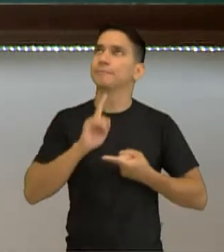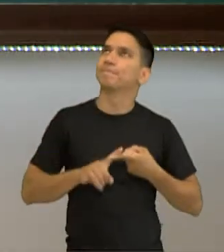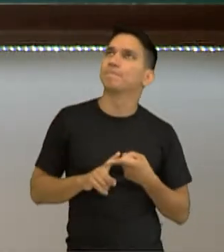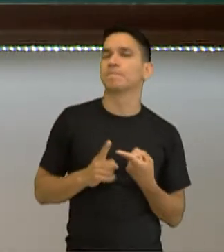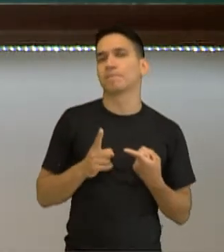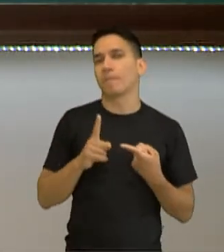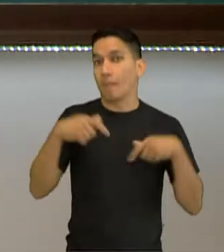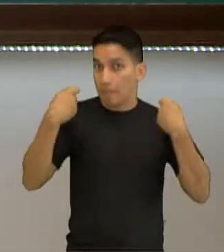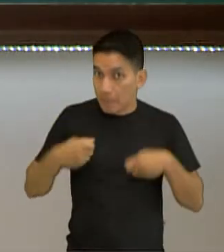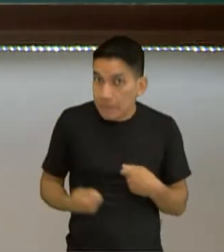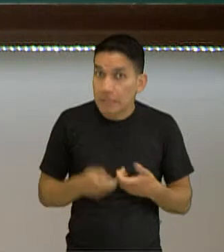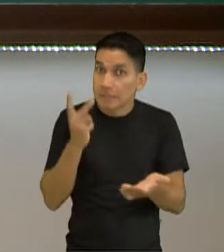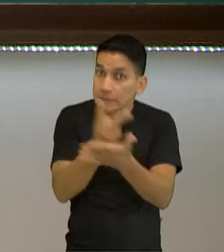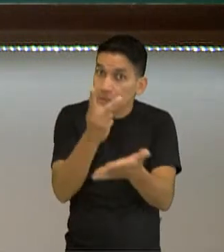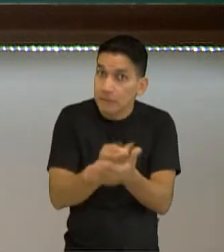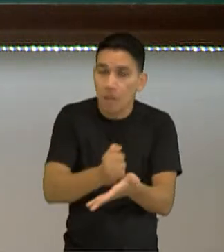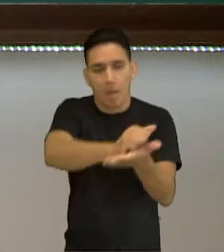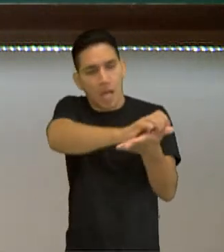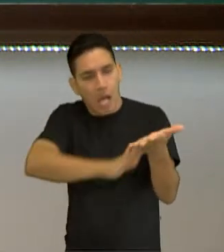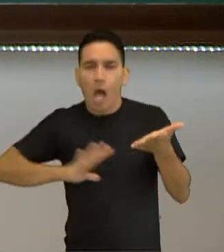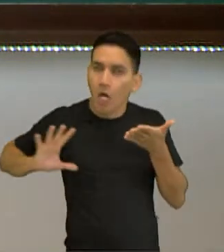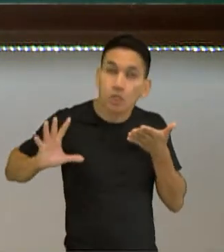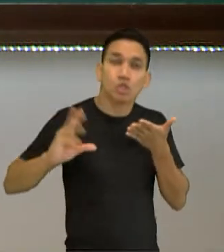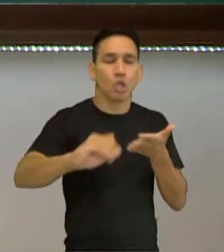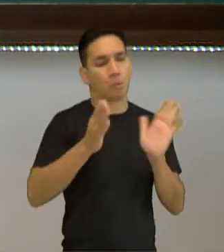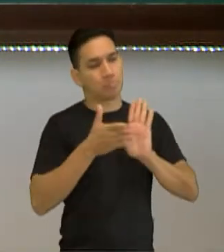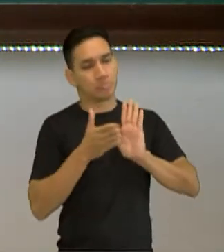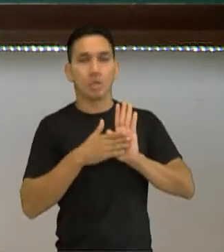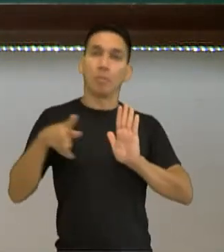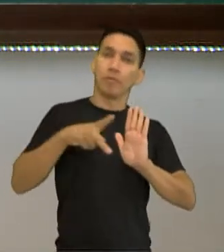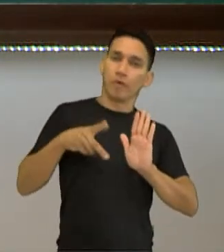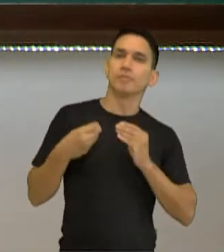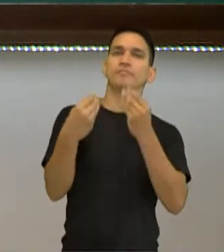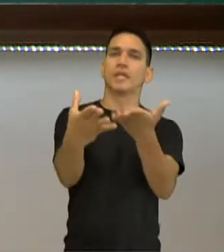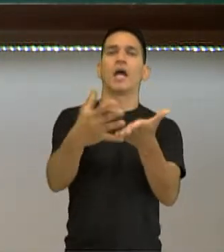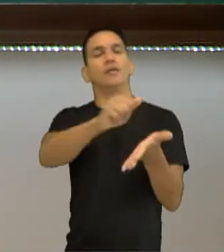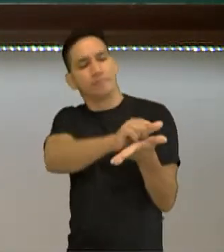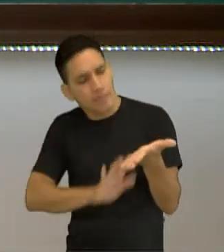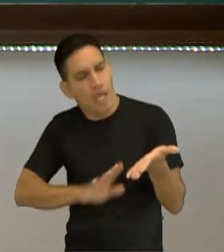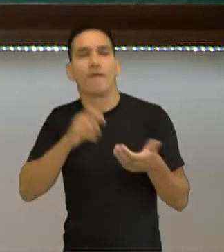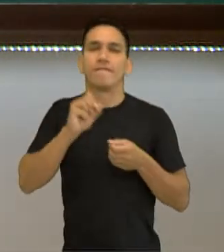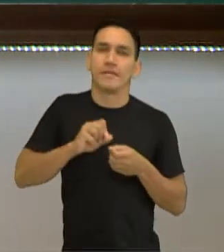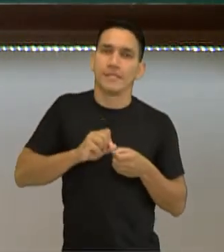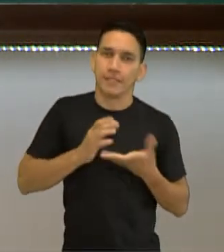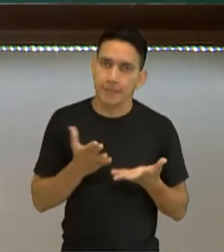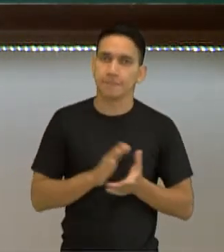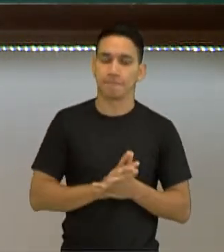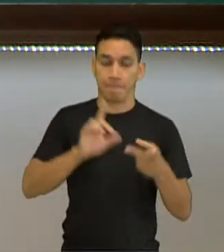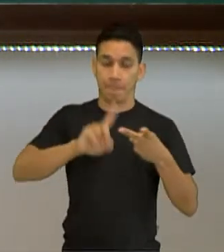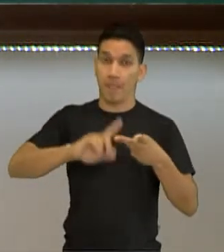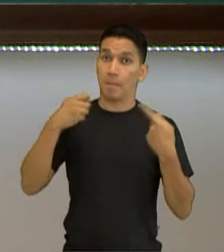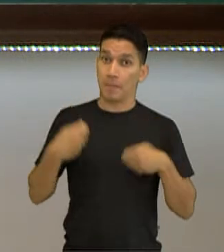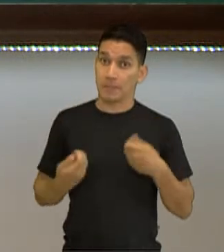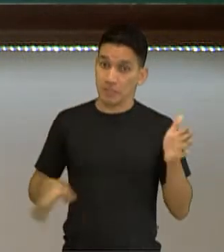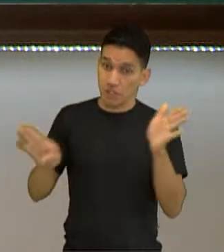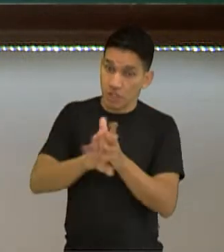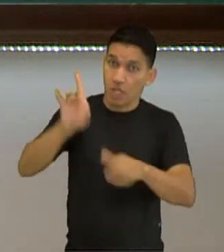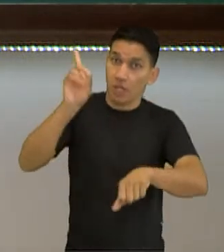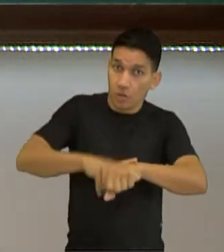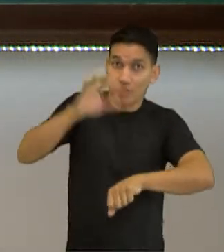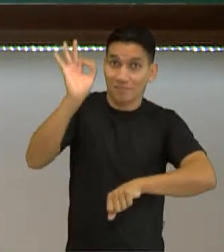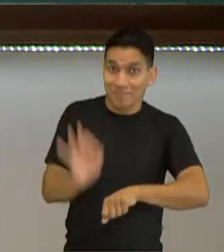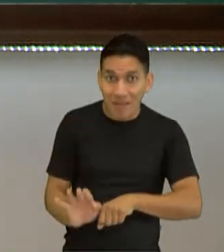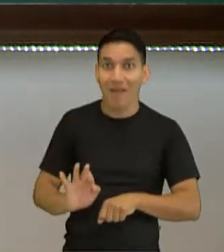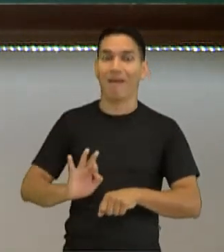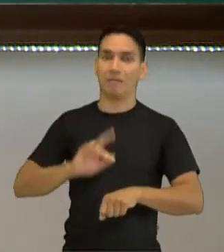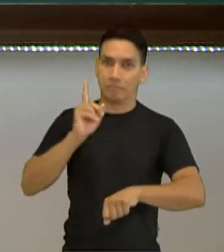deve sempre realizar todas as tarefas propostas pelo professor. Você deve ser pontual, é uma responsabilidade sua